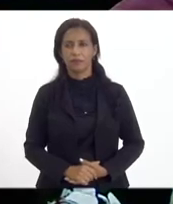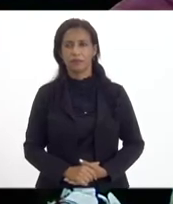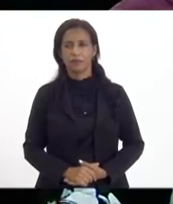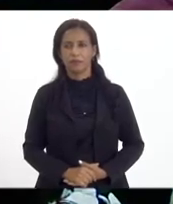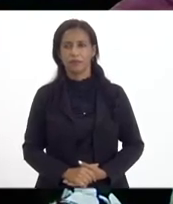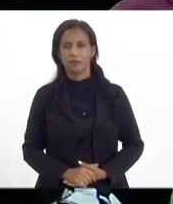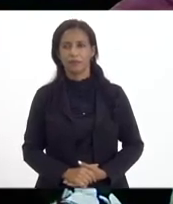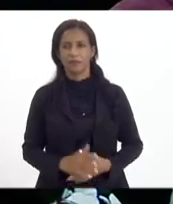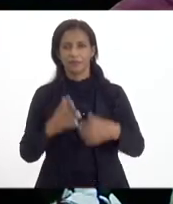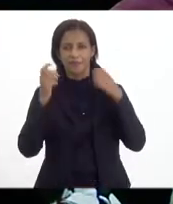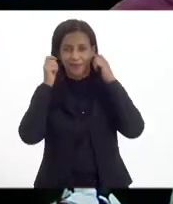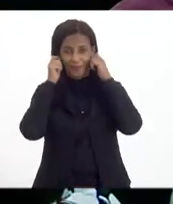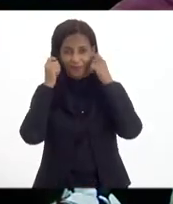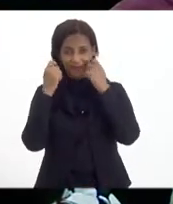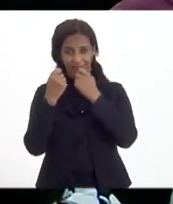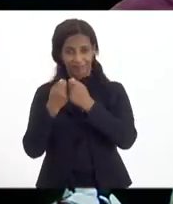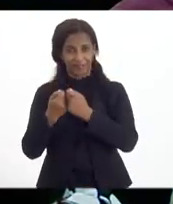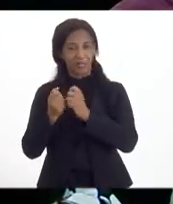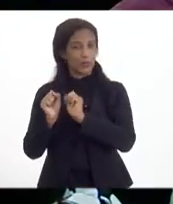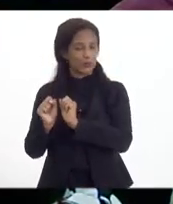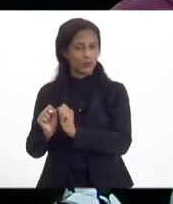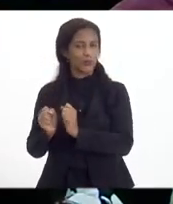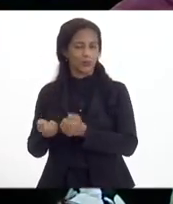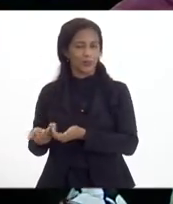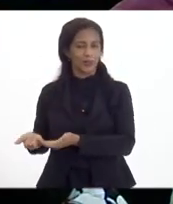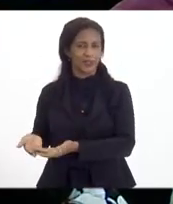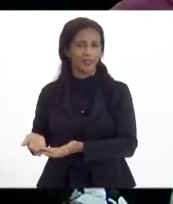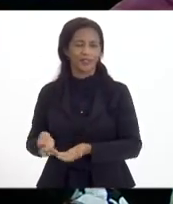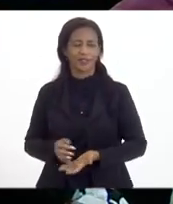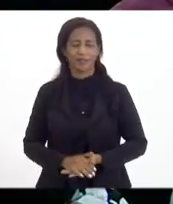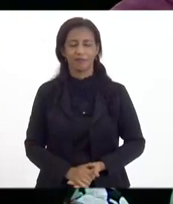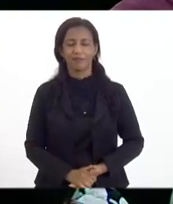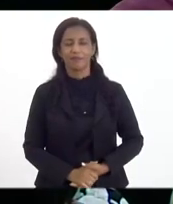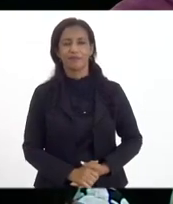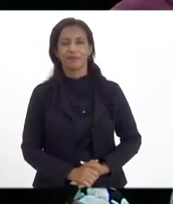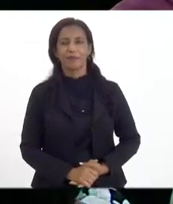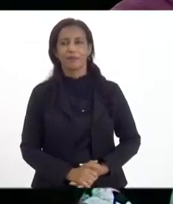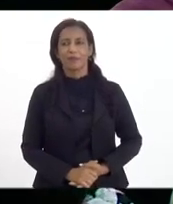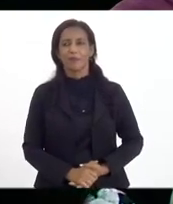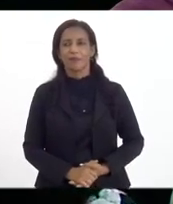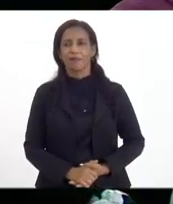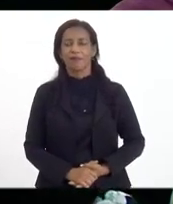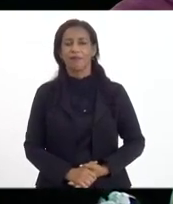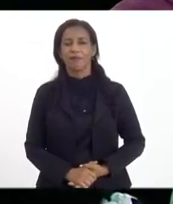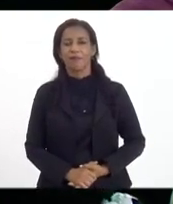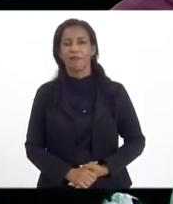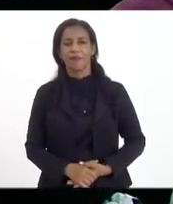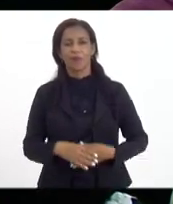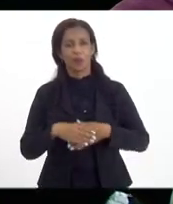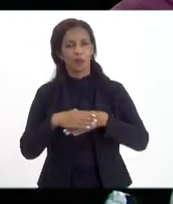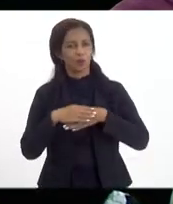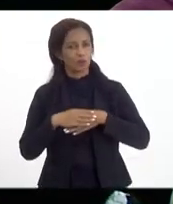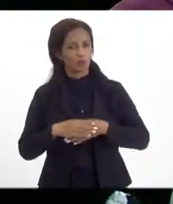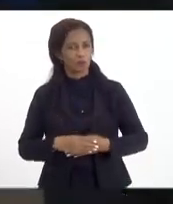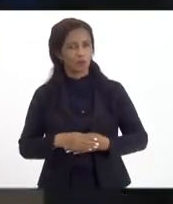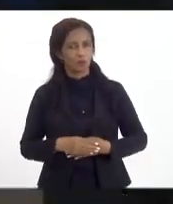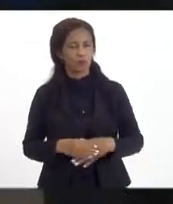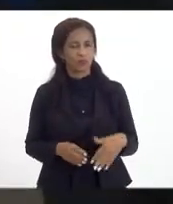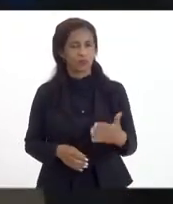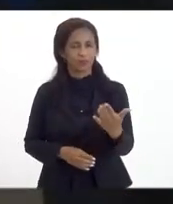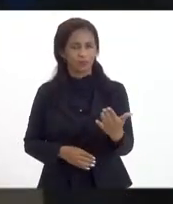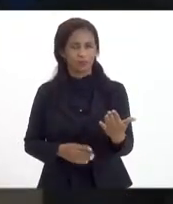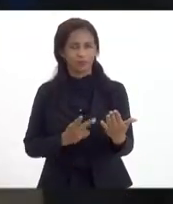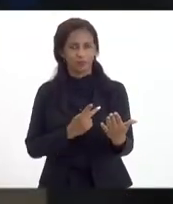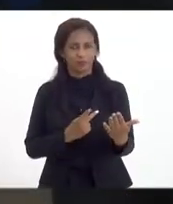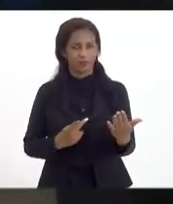Pode tirar a máscara para falar, pode? Por favor. Obrigado. Bom dia a todos. É saudar o nosso presidente